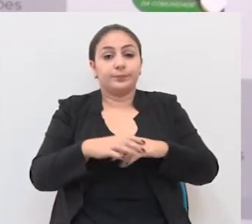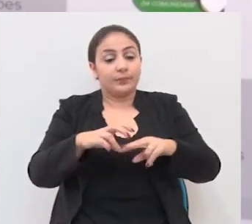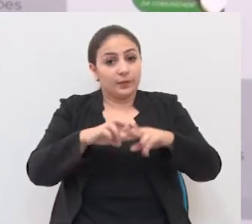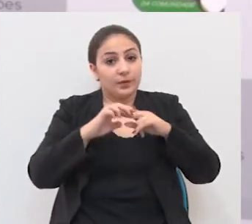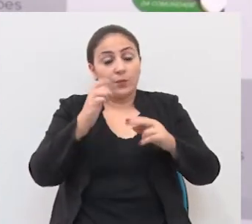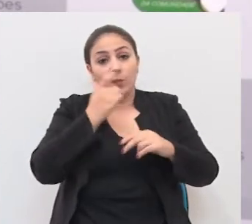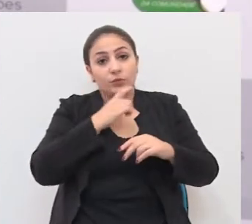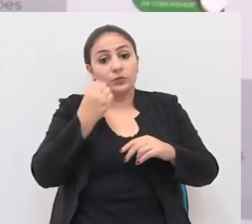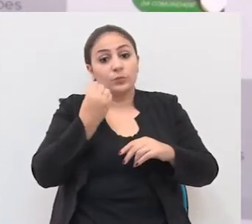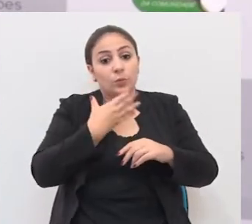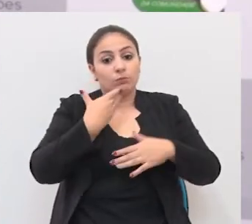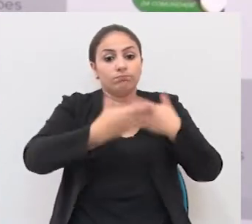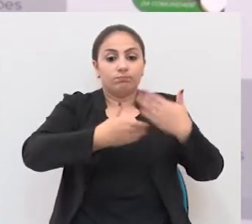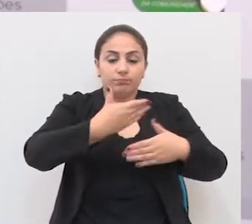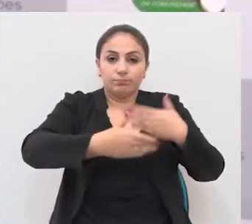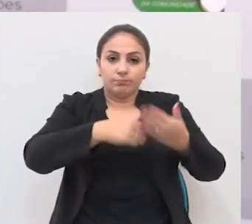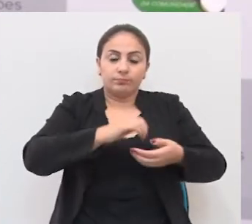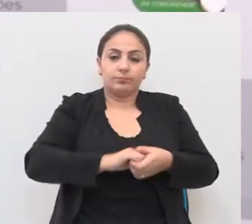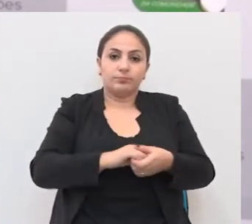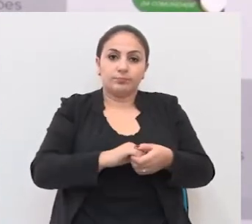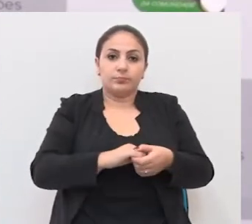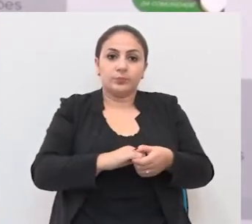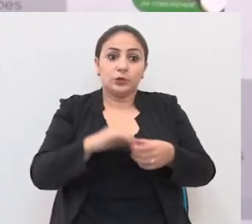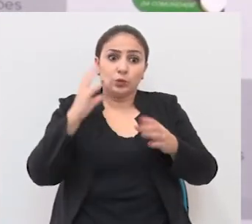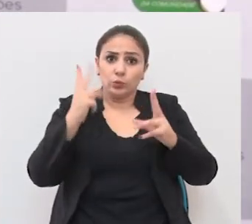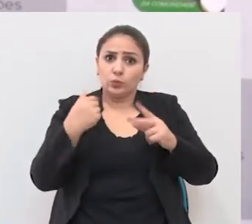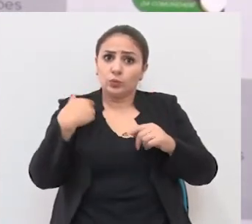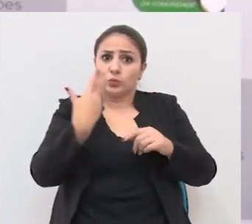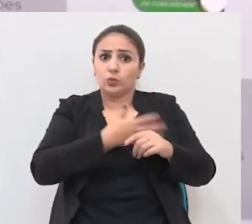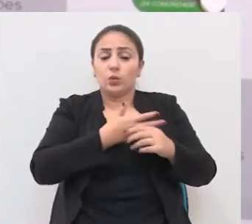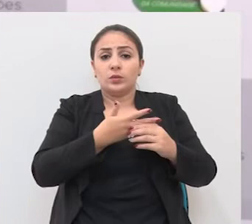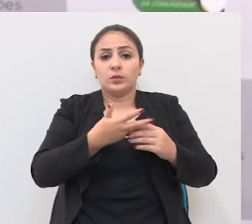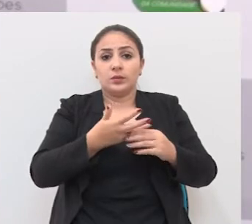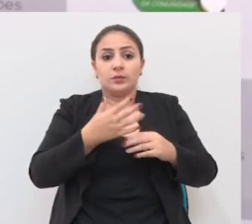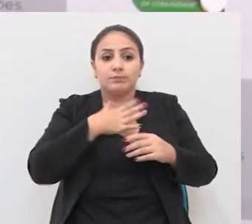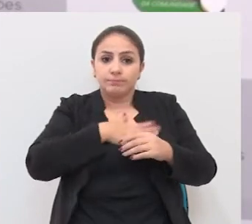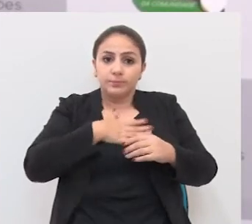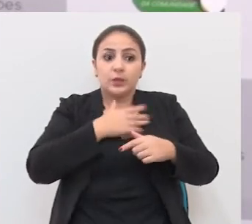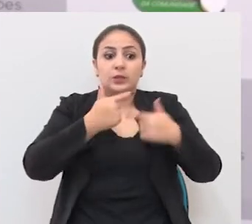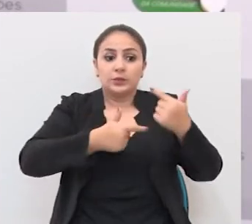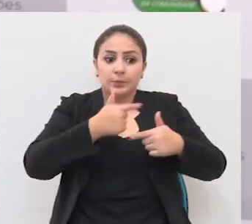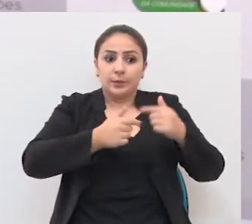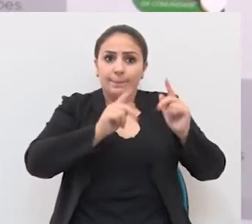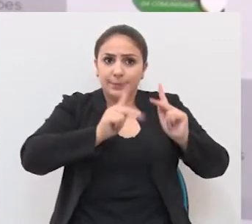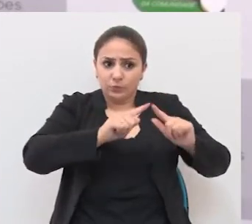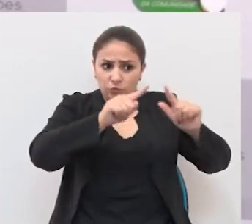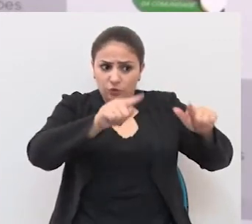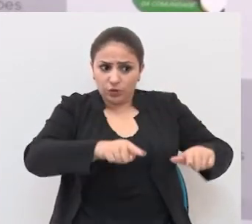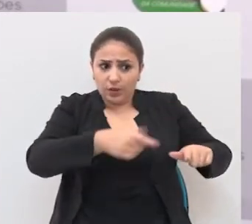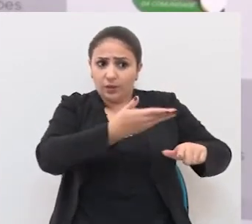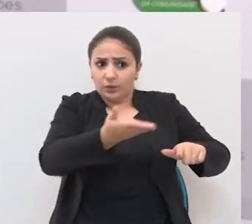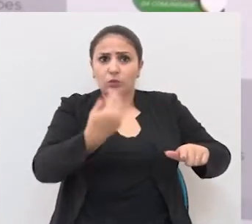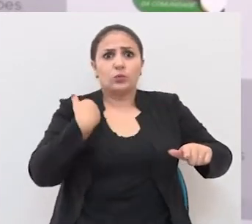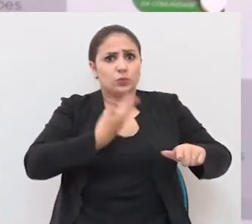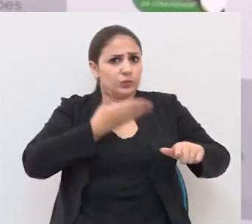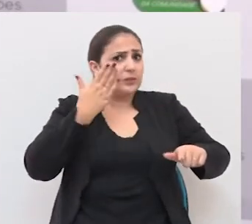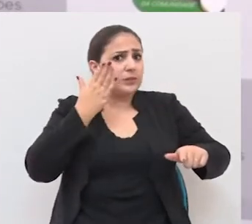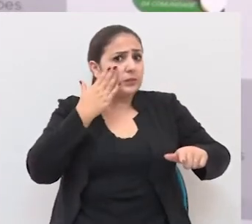Então, acho que nós estamos num bom encaminhamento. Todos nós nos solidarizamos com os trabalhadores, porque a gente sabe,